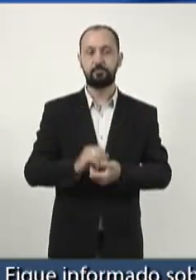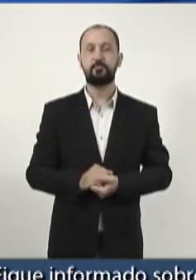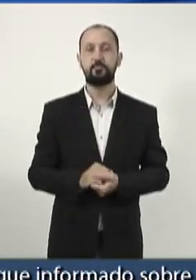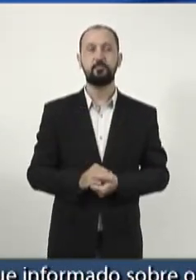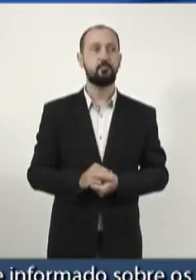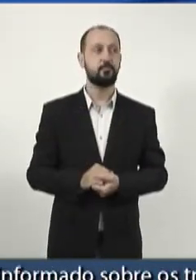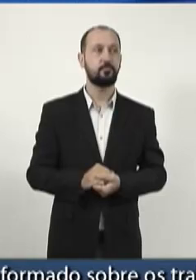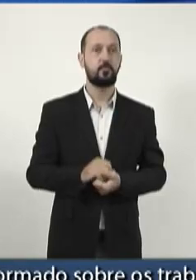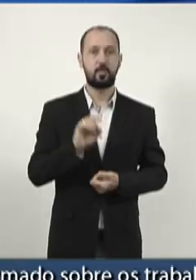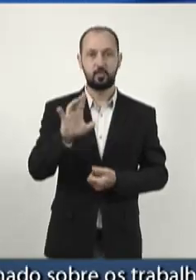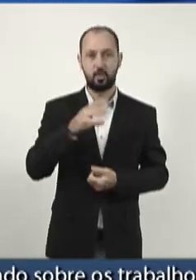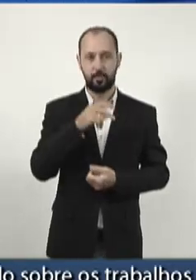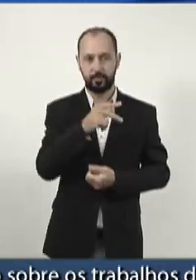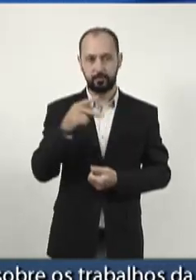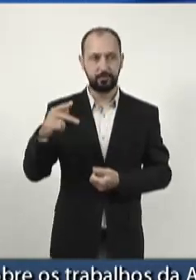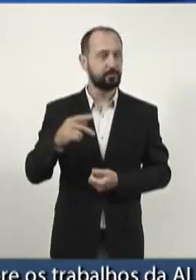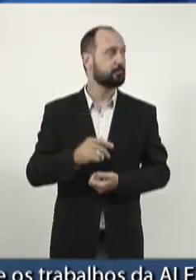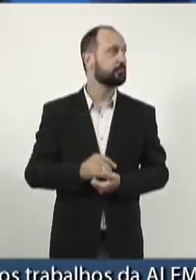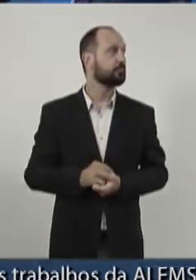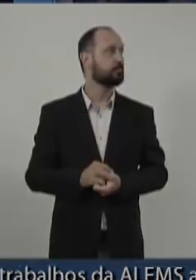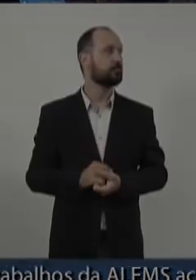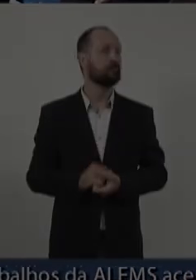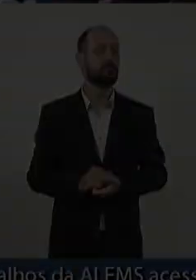É só, Sr. Presidente. Obrigado. Obrigado.